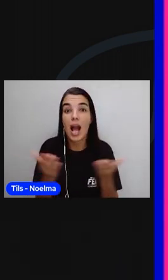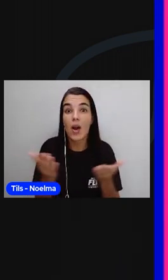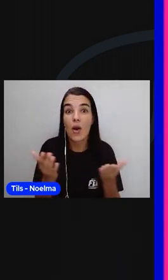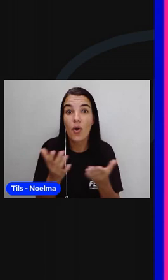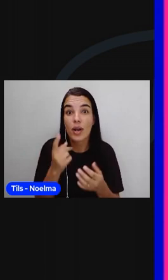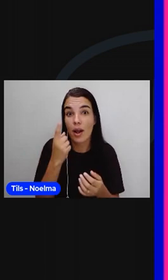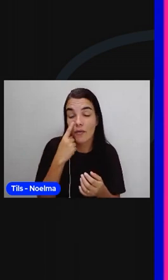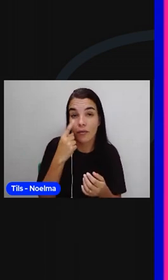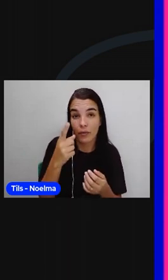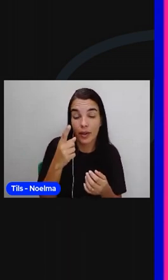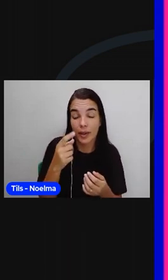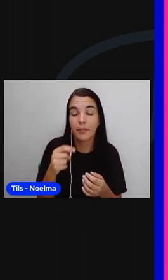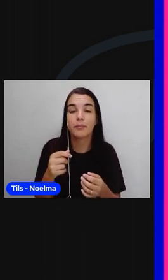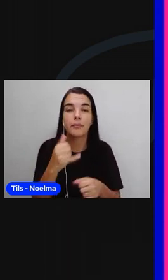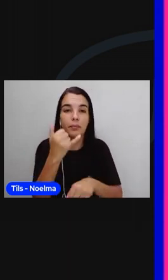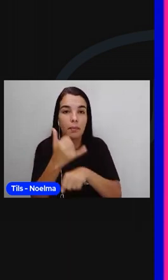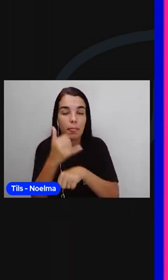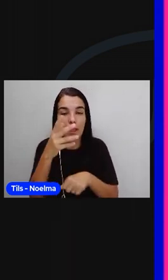Plástico.